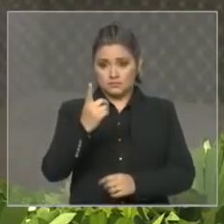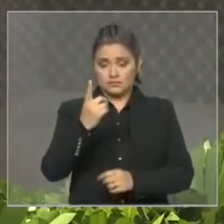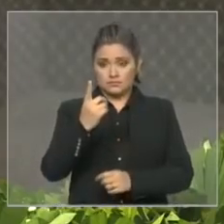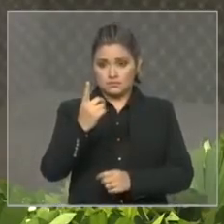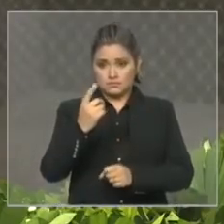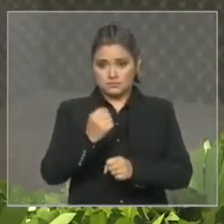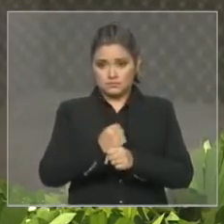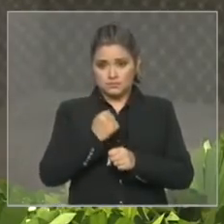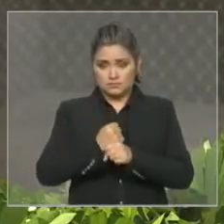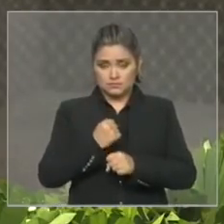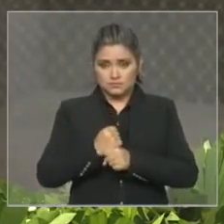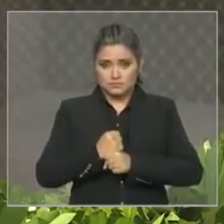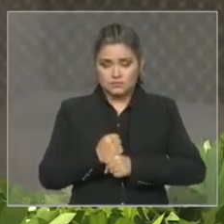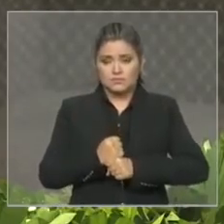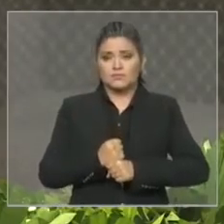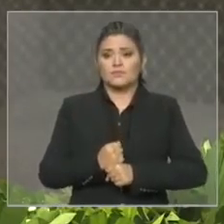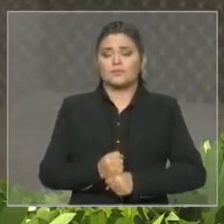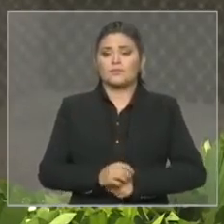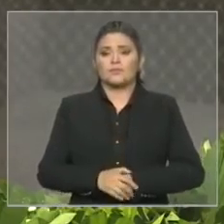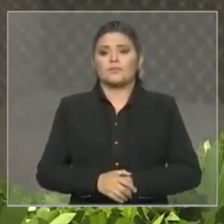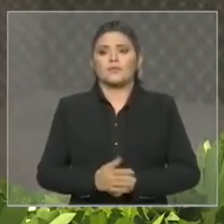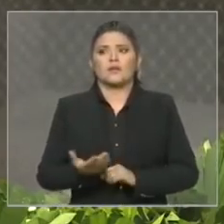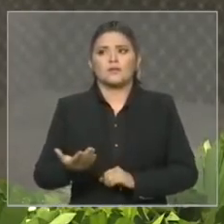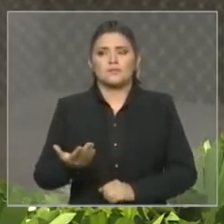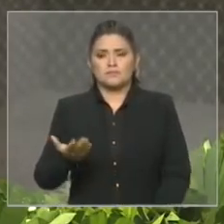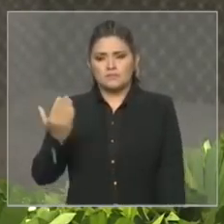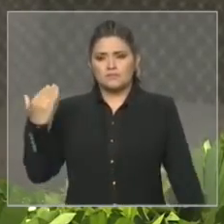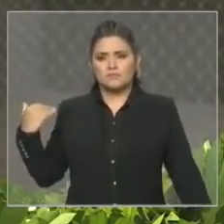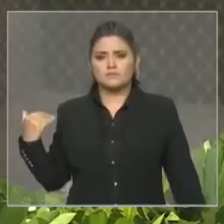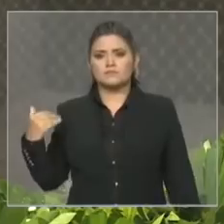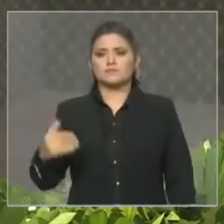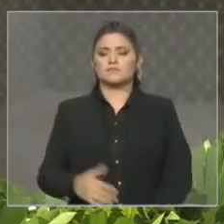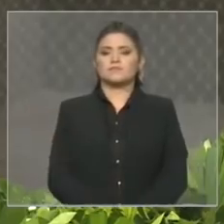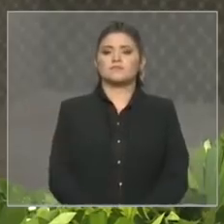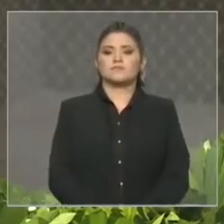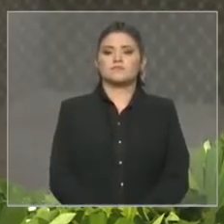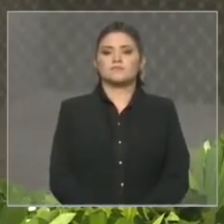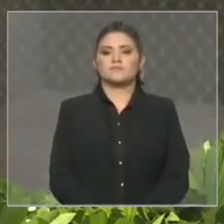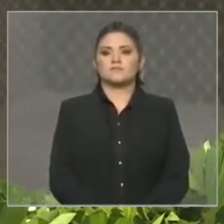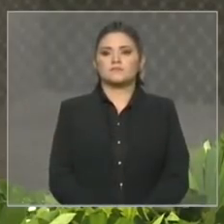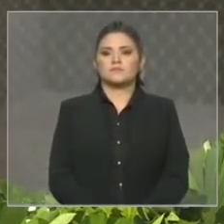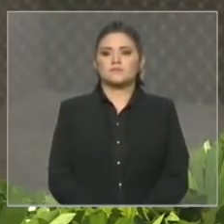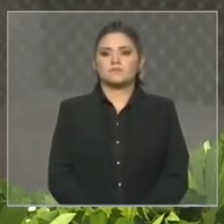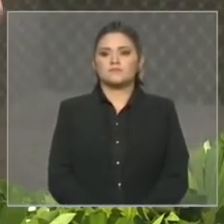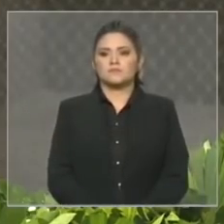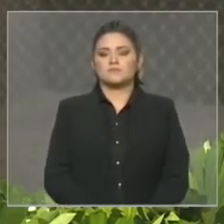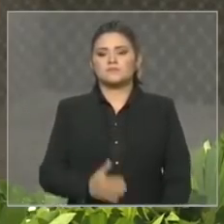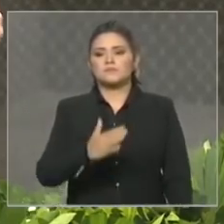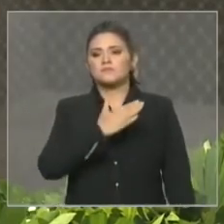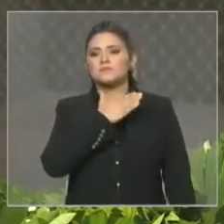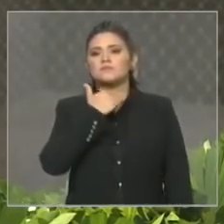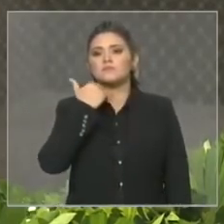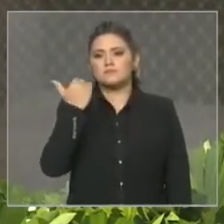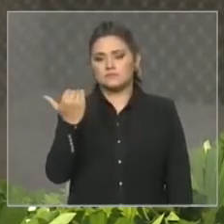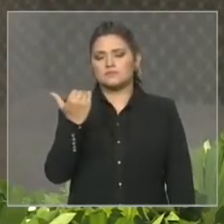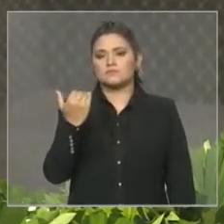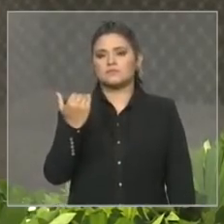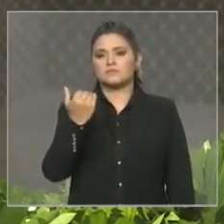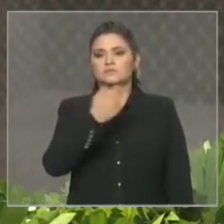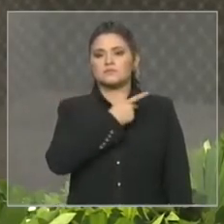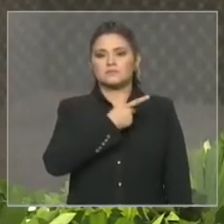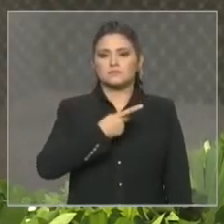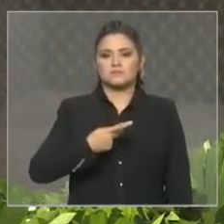de janeiro de 2018, nos deixou o eminente presidente Humberto Coutinho, presidente dessa Assembleia